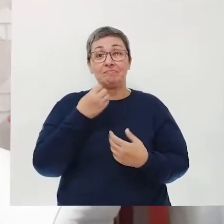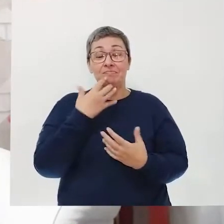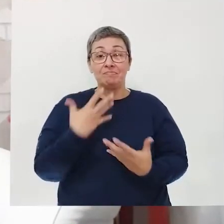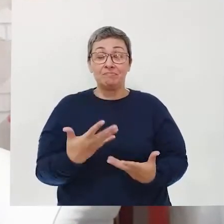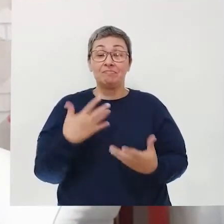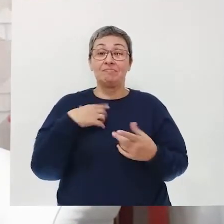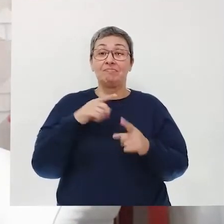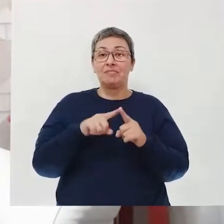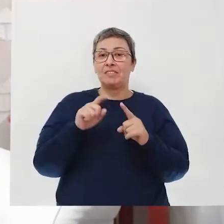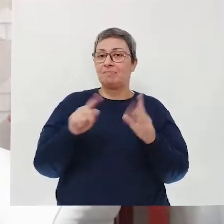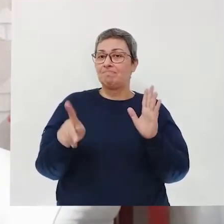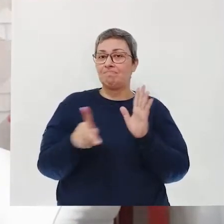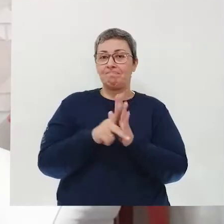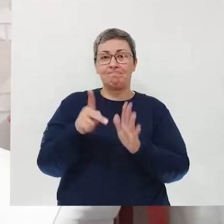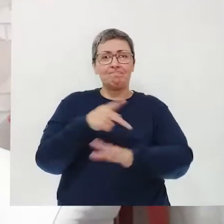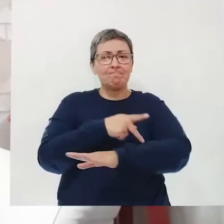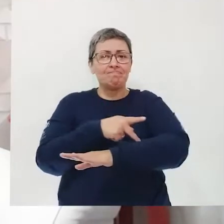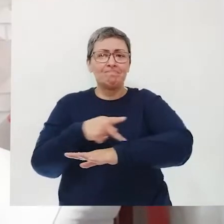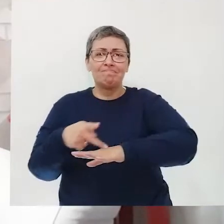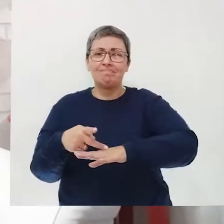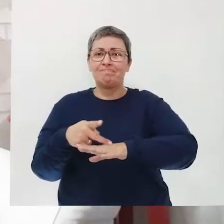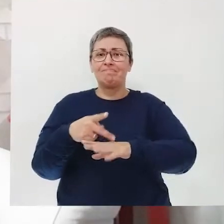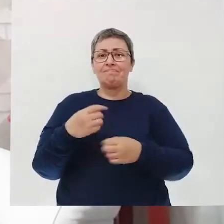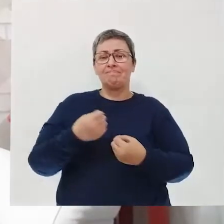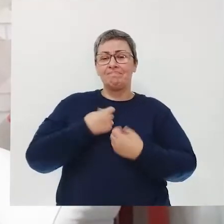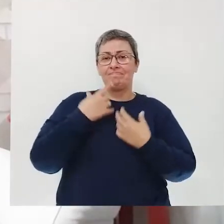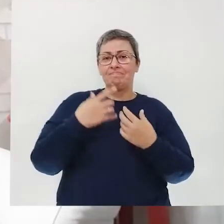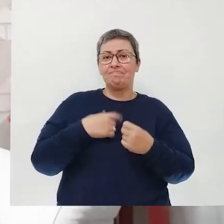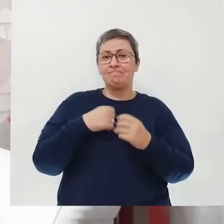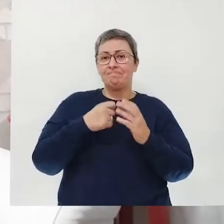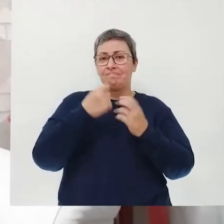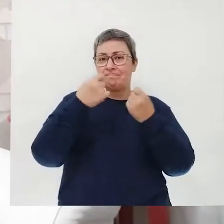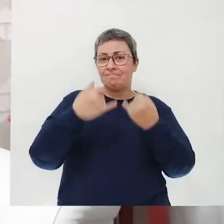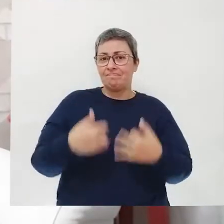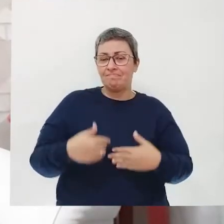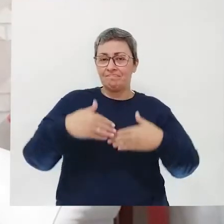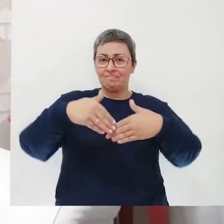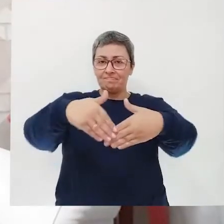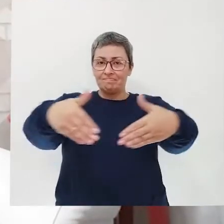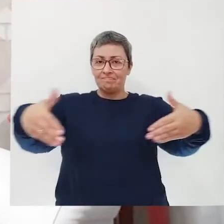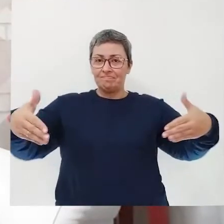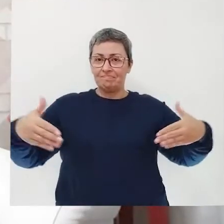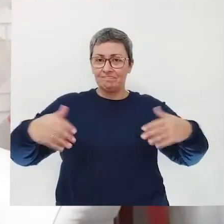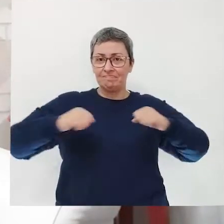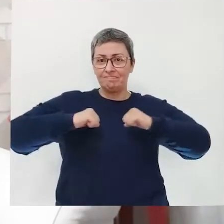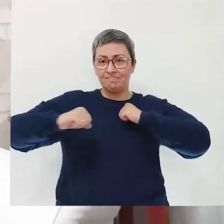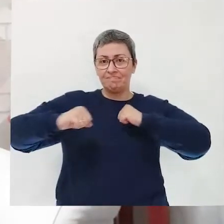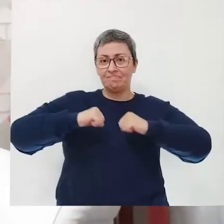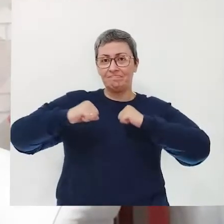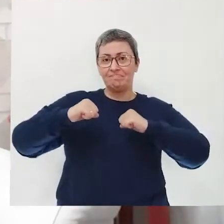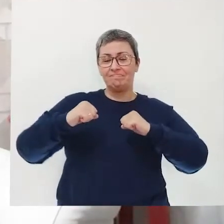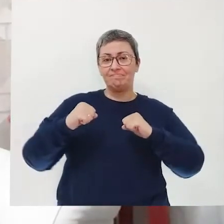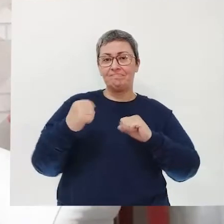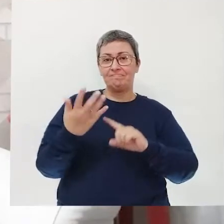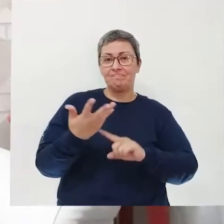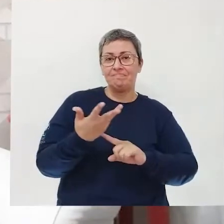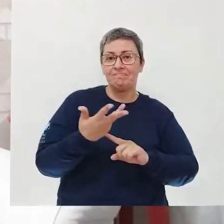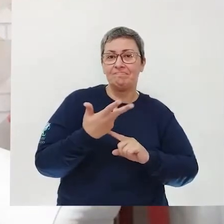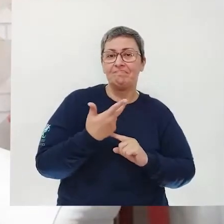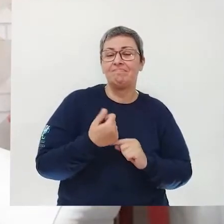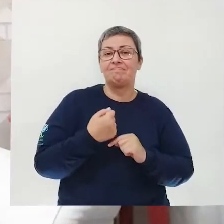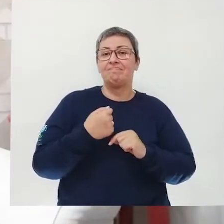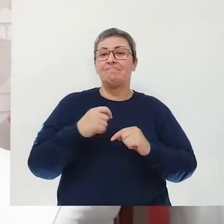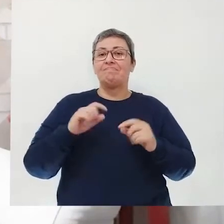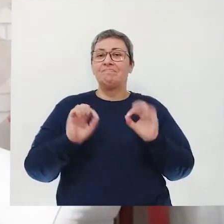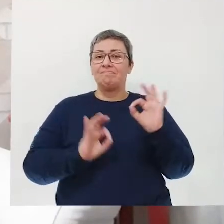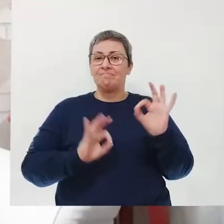Sérgio Vaz é pura poesia. Como ele mesmo se define, poeta da periferia, agitador cultural, artista cidadão,